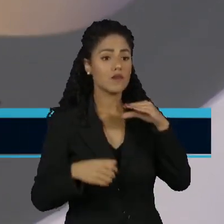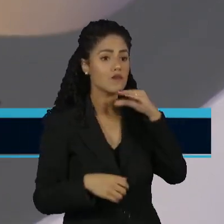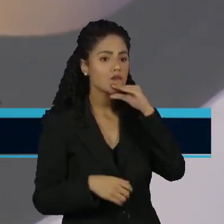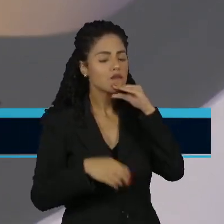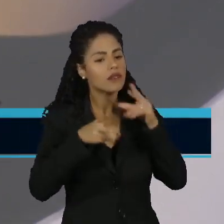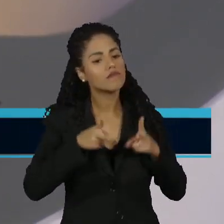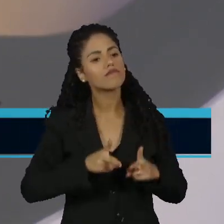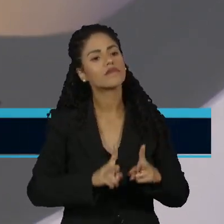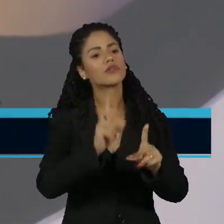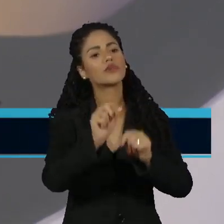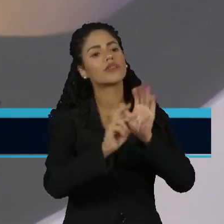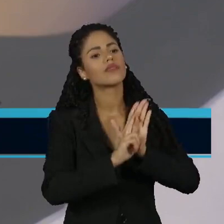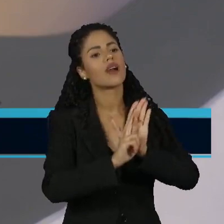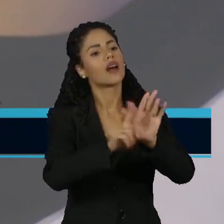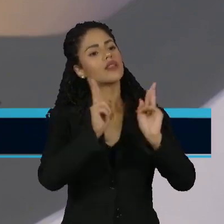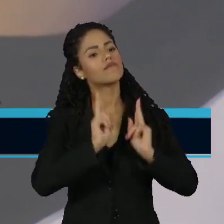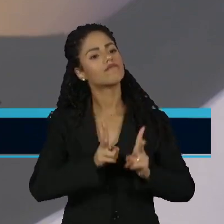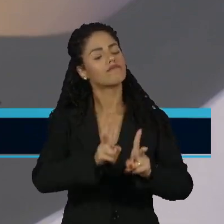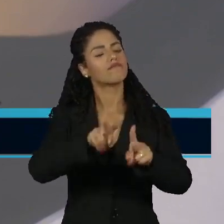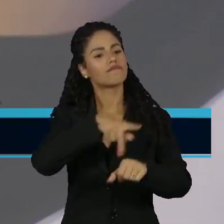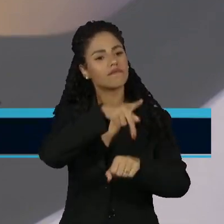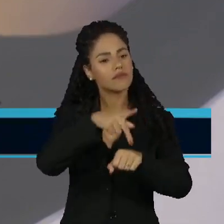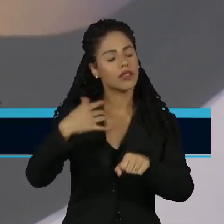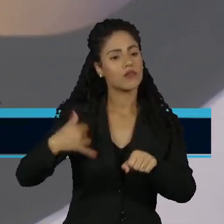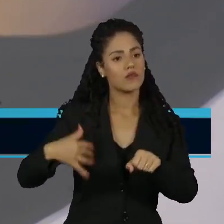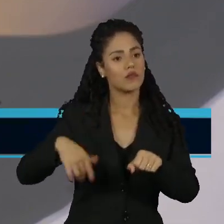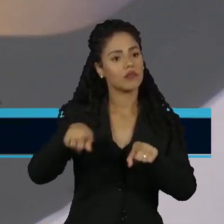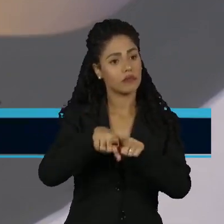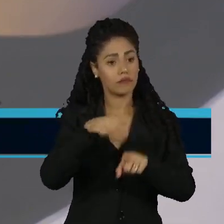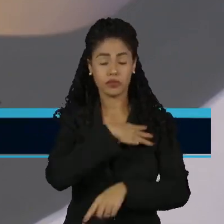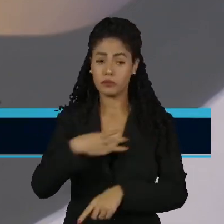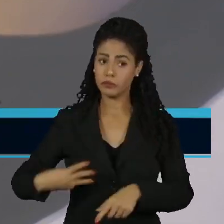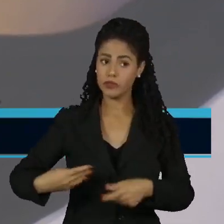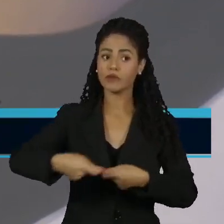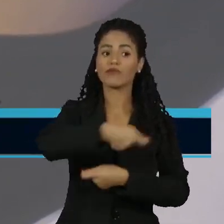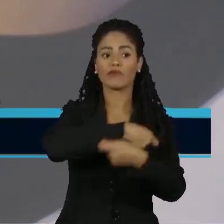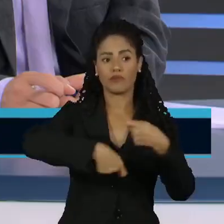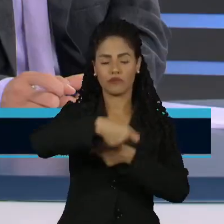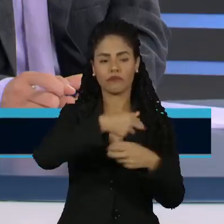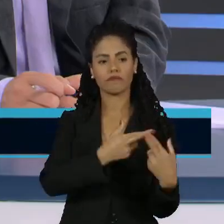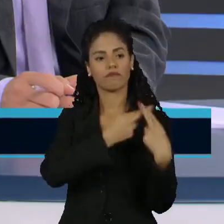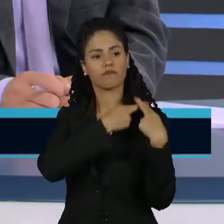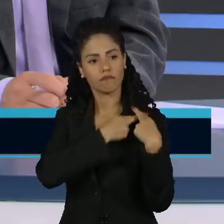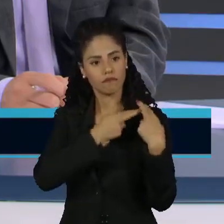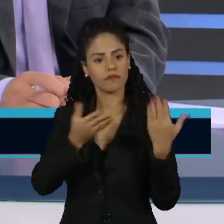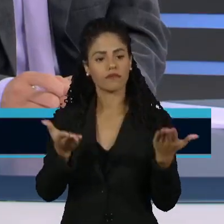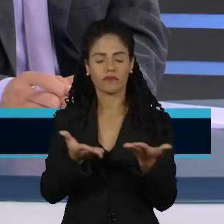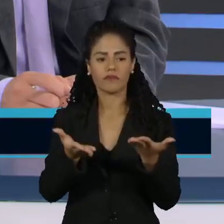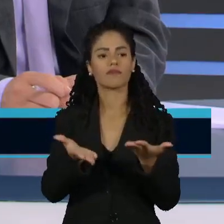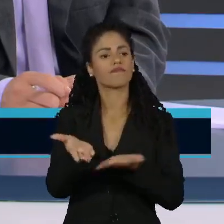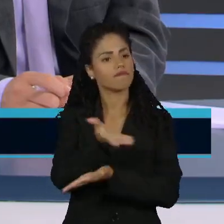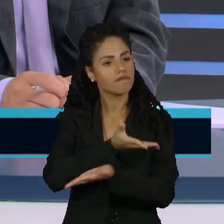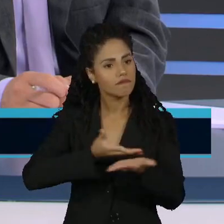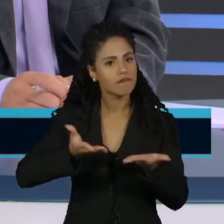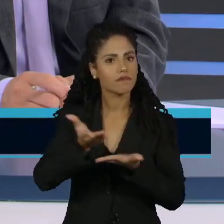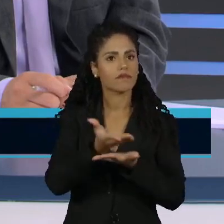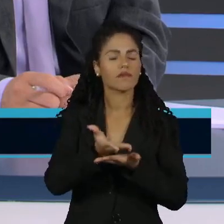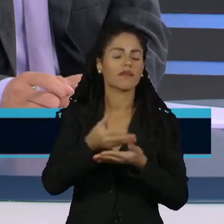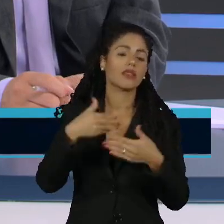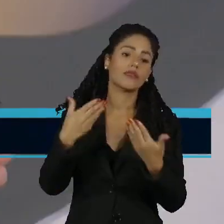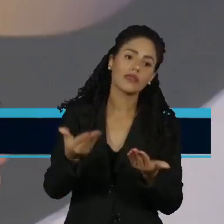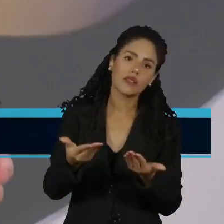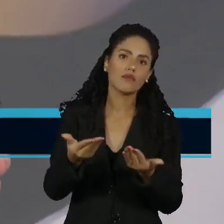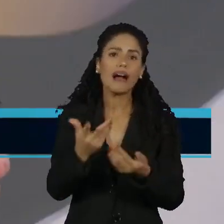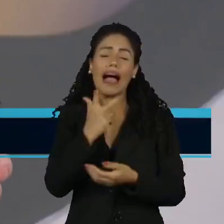continuidade na Argentina, inclusive foi ministro das Finanças, responsável por essa inflação. Então, eu